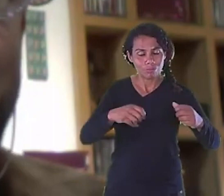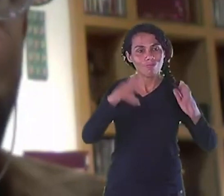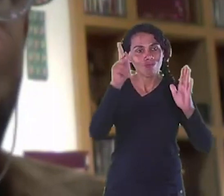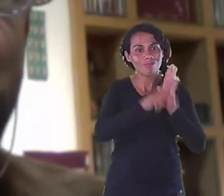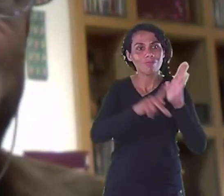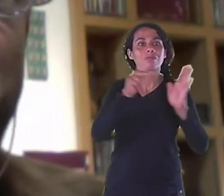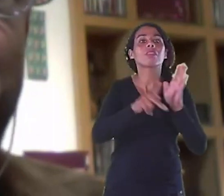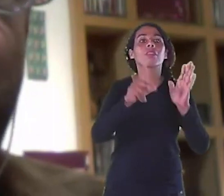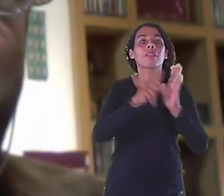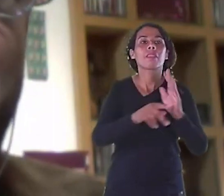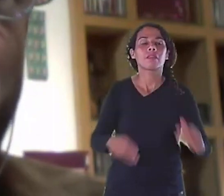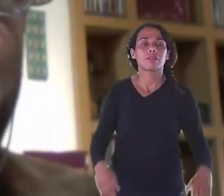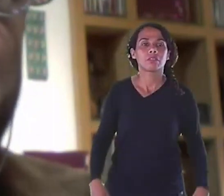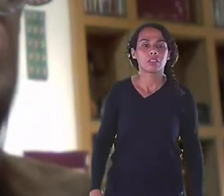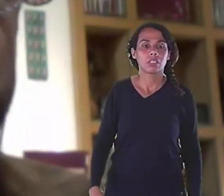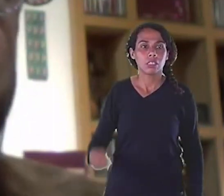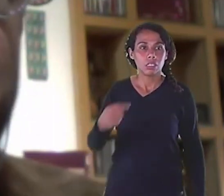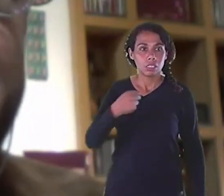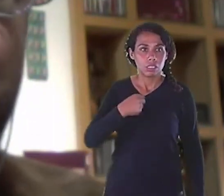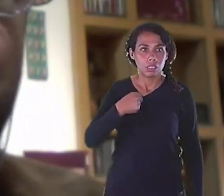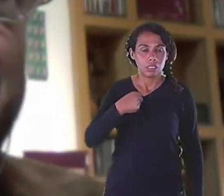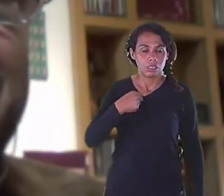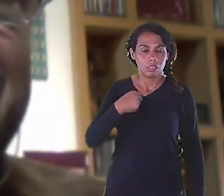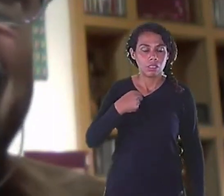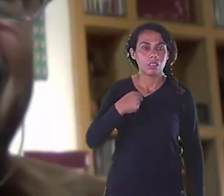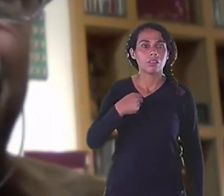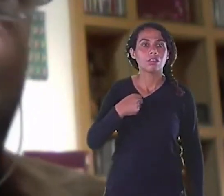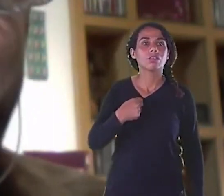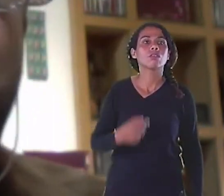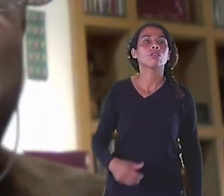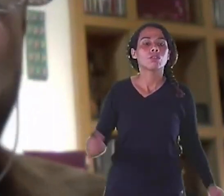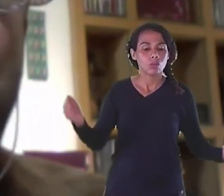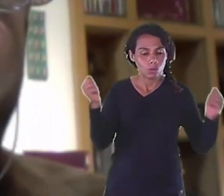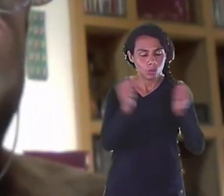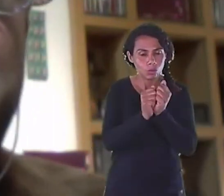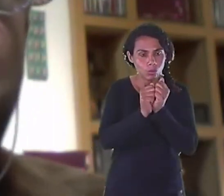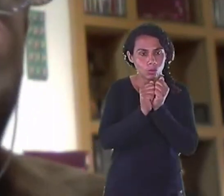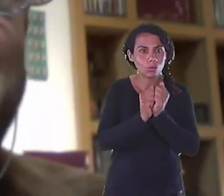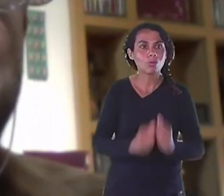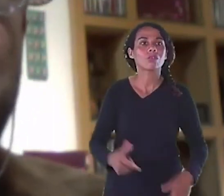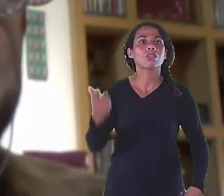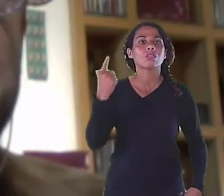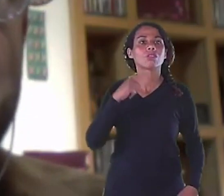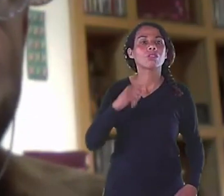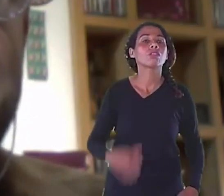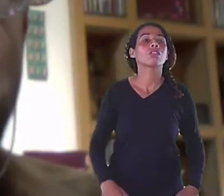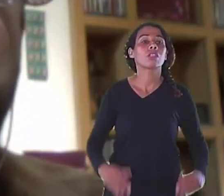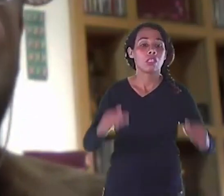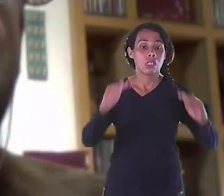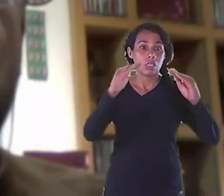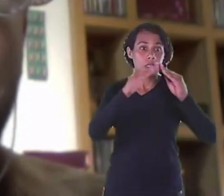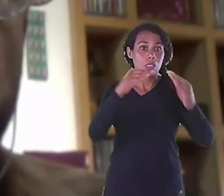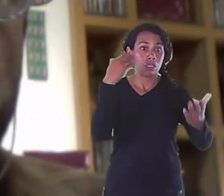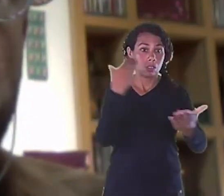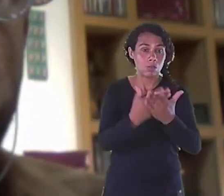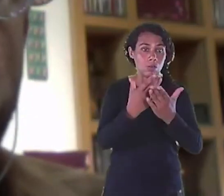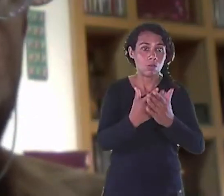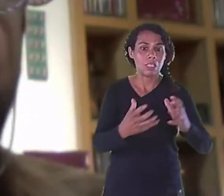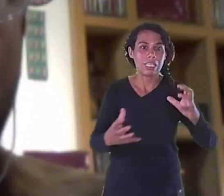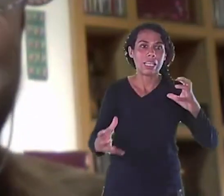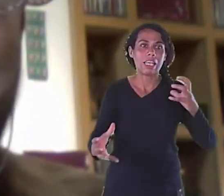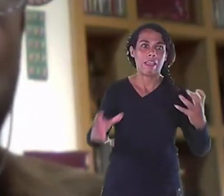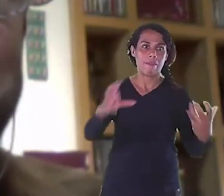conseguimos A verba Para poder reformar A Escola Guignard Na época E ele ficou apavorado Com medo de ter alterações E me procurou